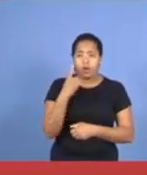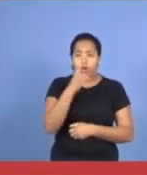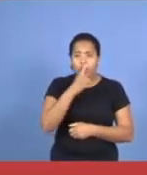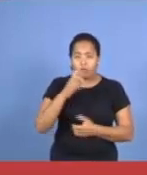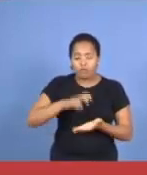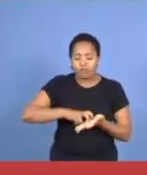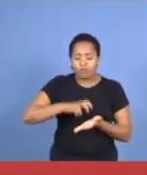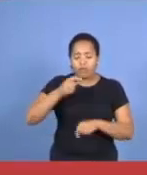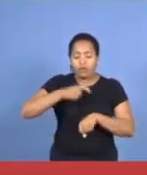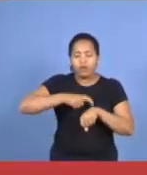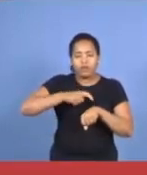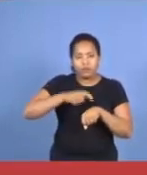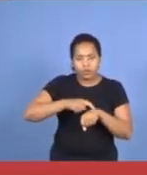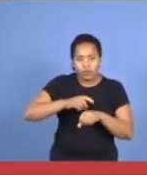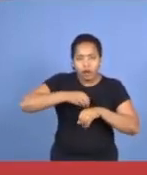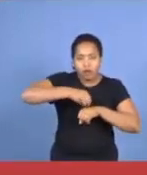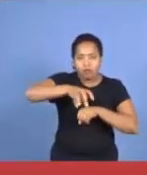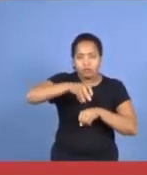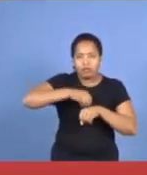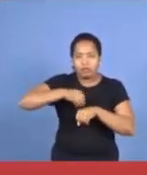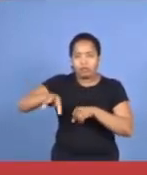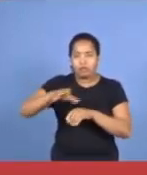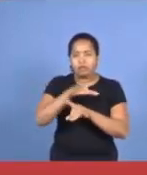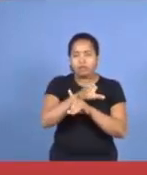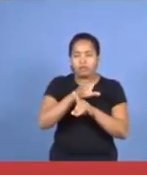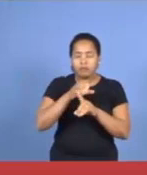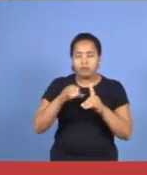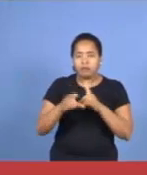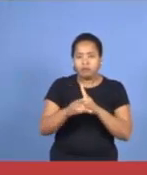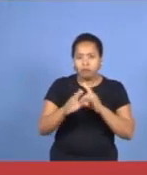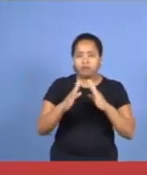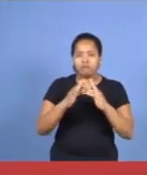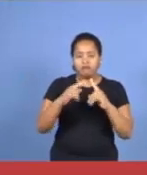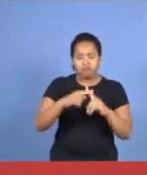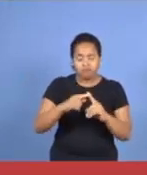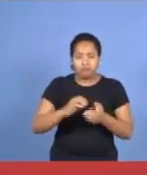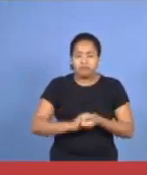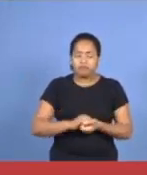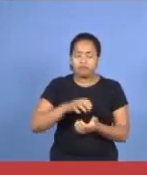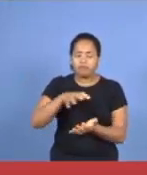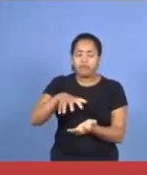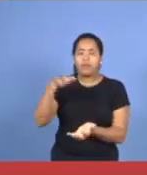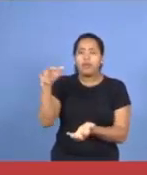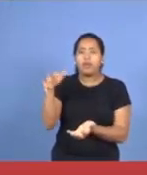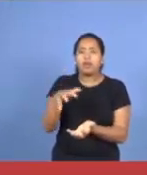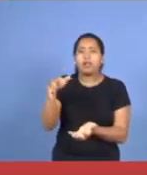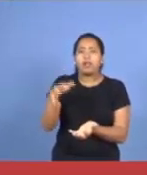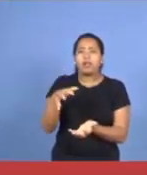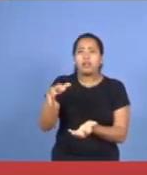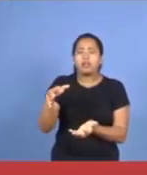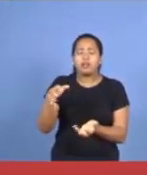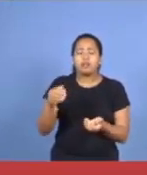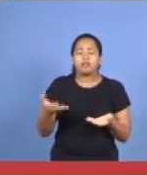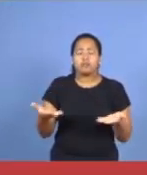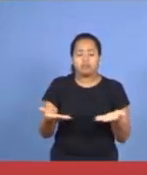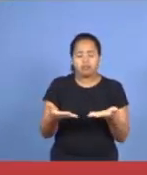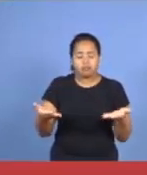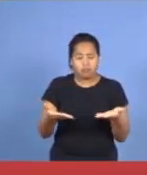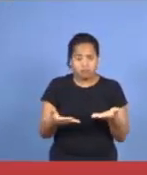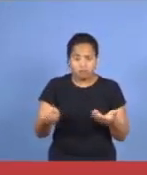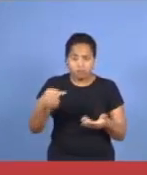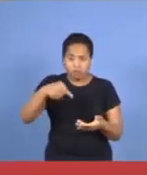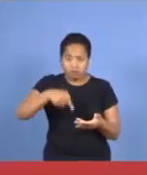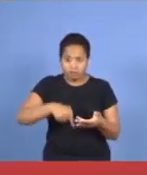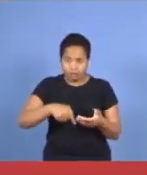manhã, neste horário para as nossas igrejas. E esta transmissão, nós estamos fazendo a partir daqui do